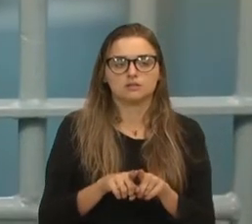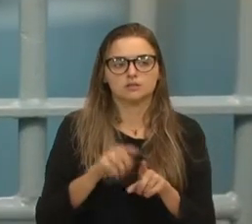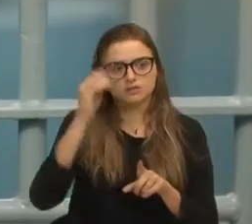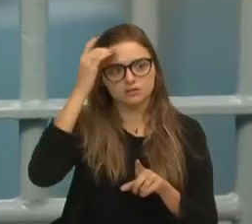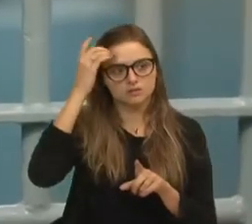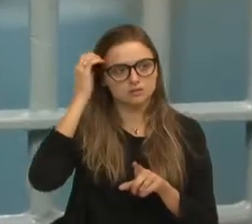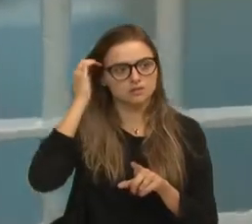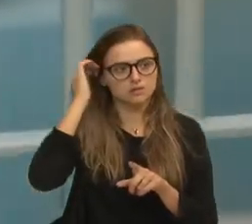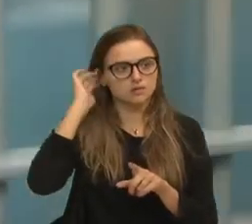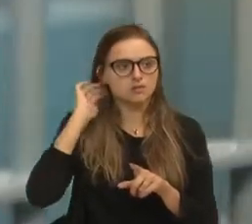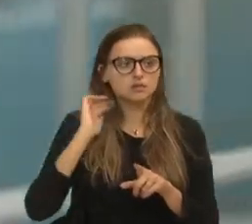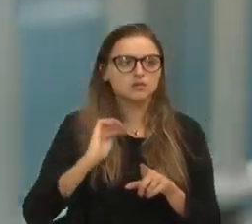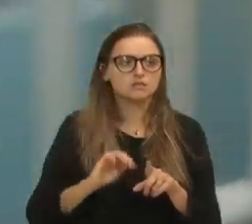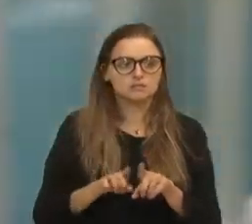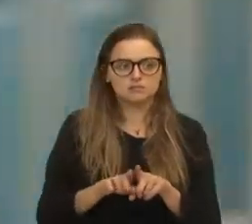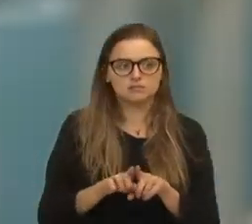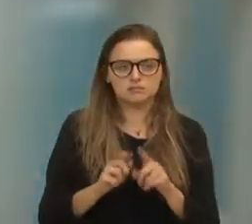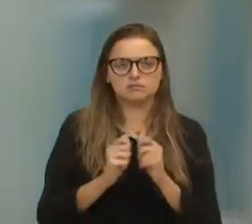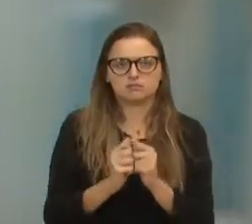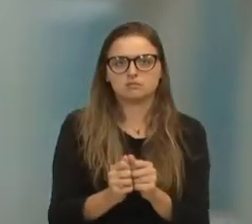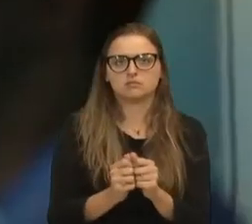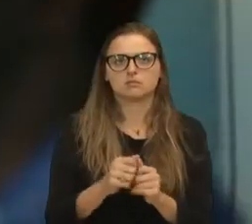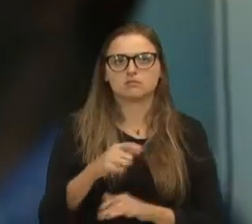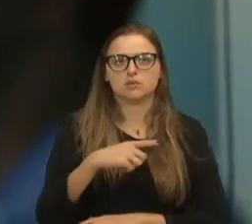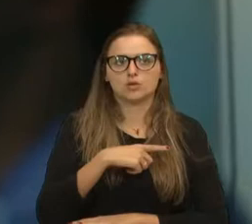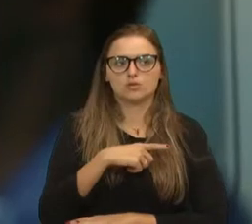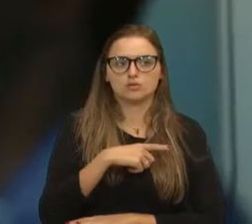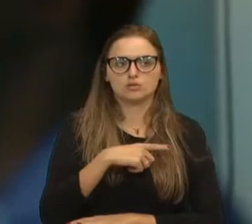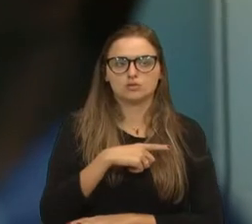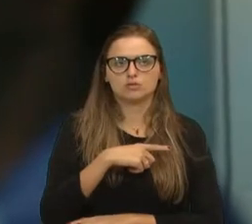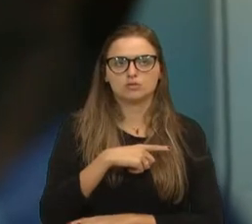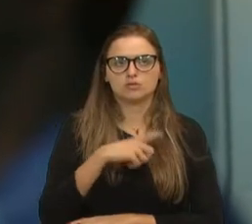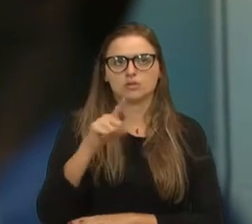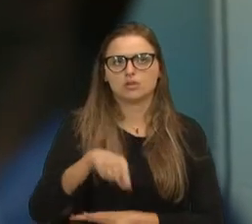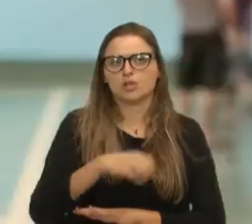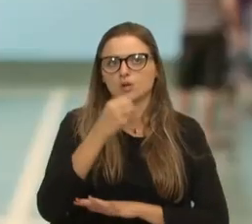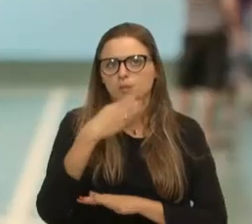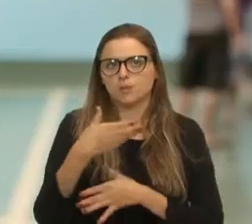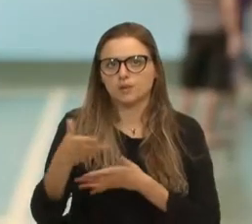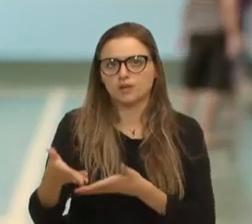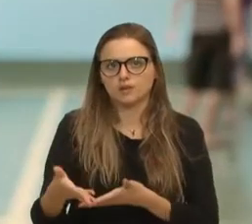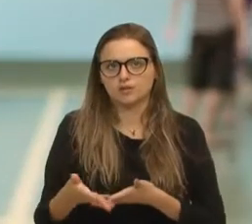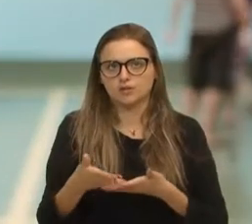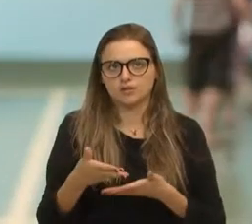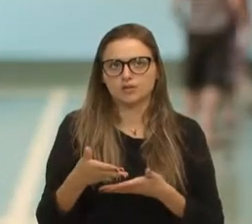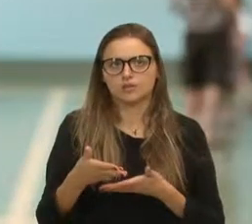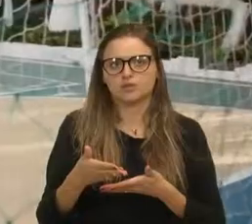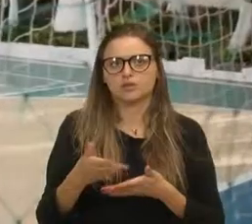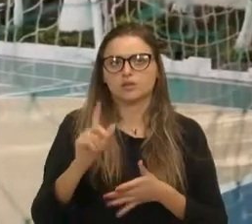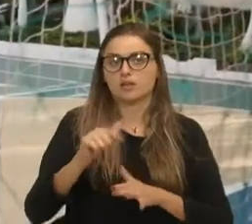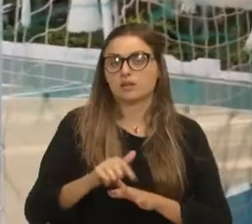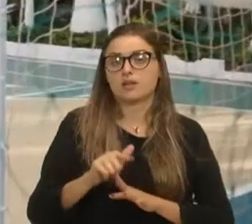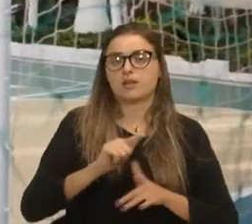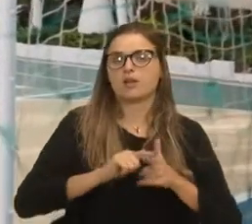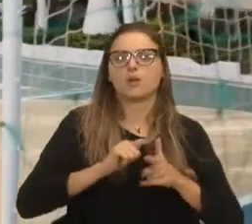te dá um abraço, te recebendo com, seja bem-vindo, então o impacto é muito grande.